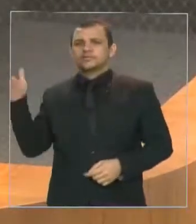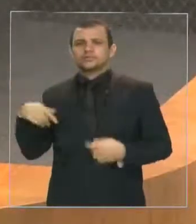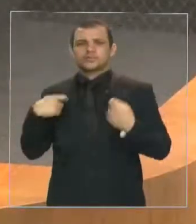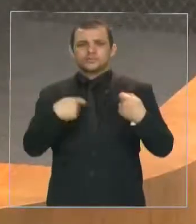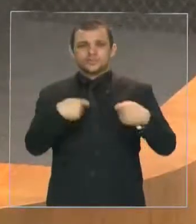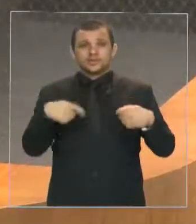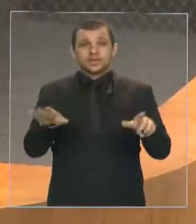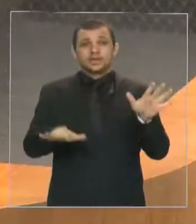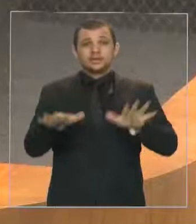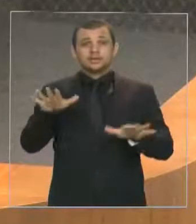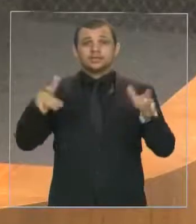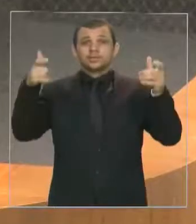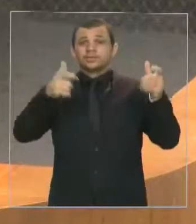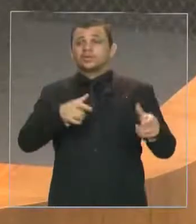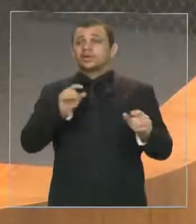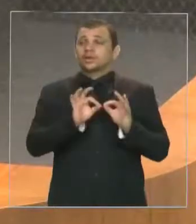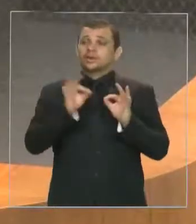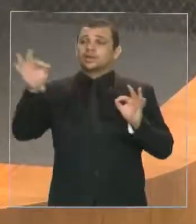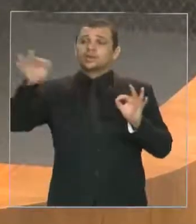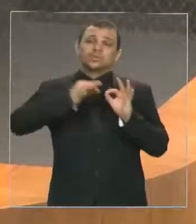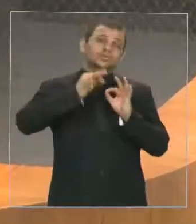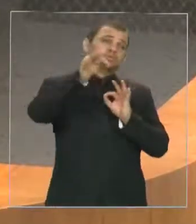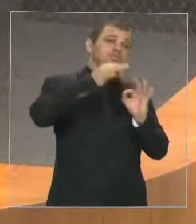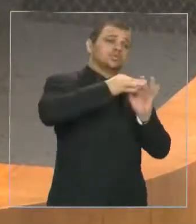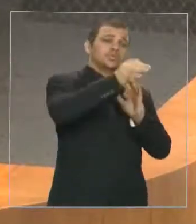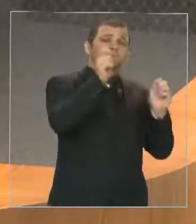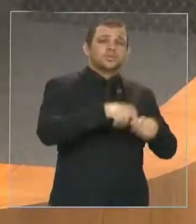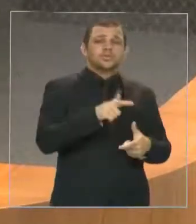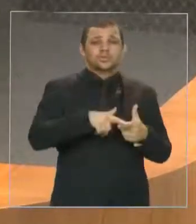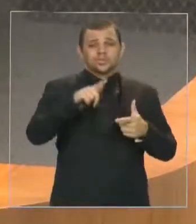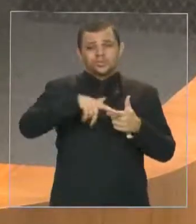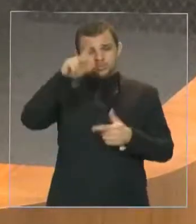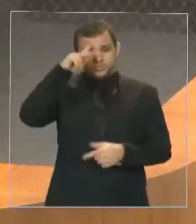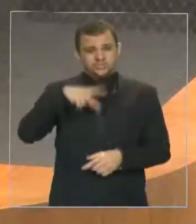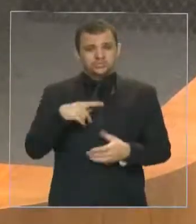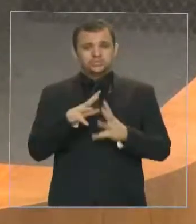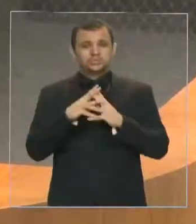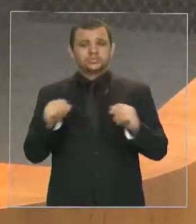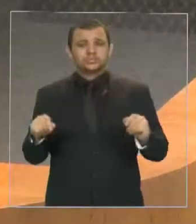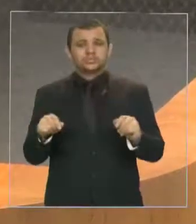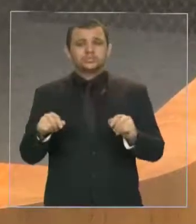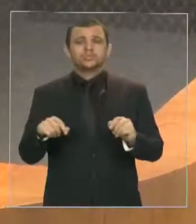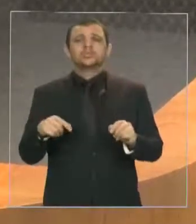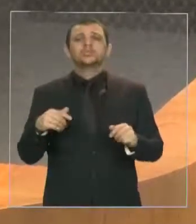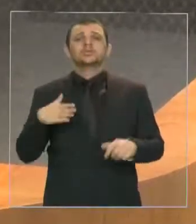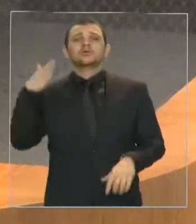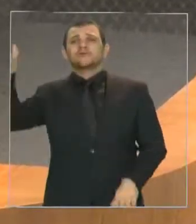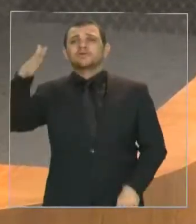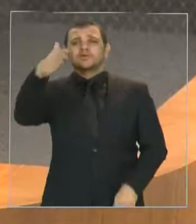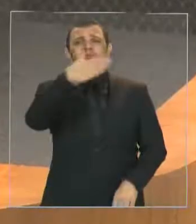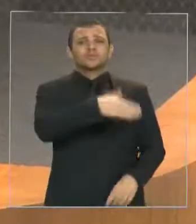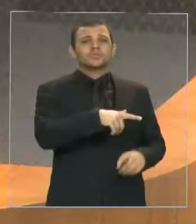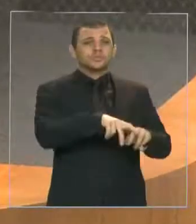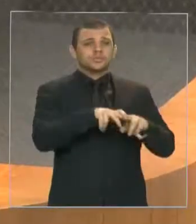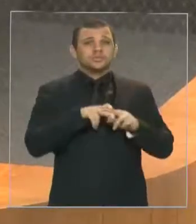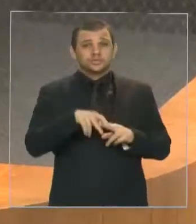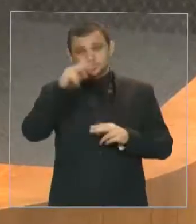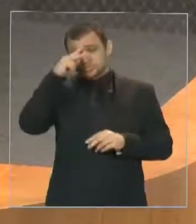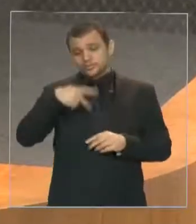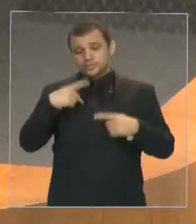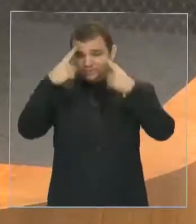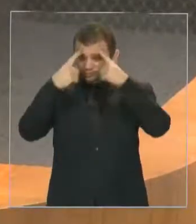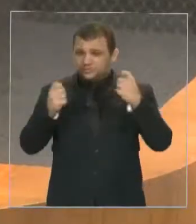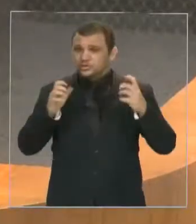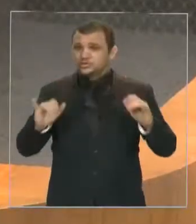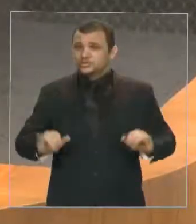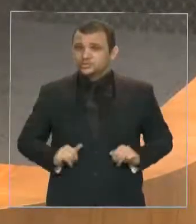sopostos na cidade, a fim de resolver suas demandas em sua jornada contra a situação de violência, caracterizando